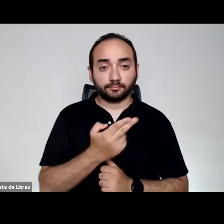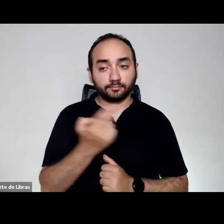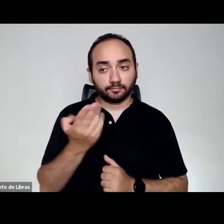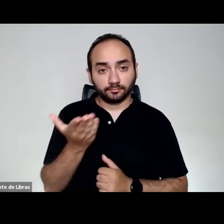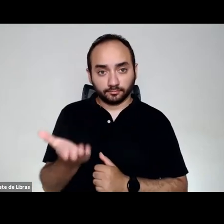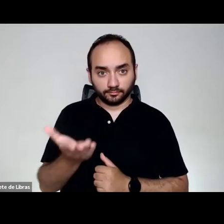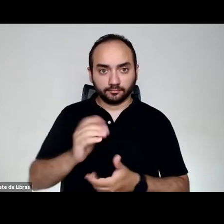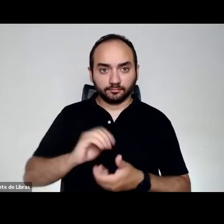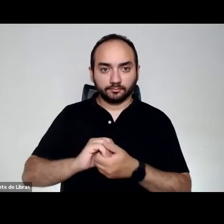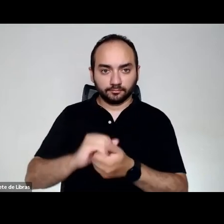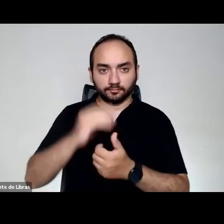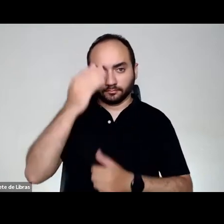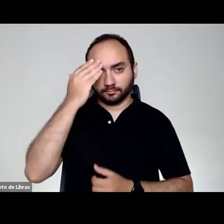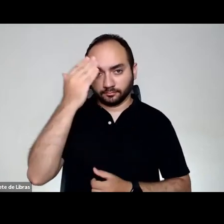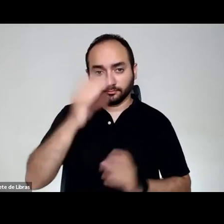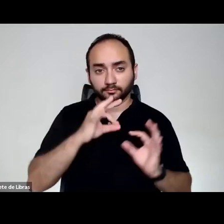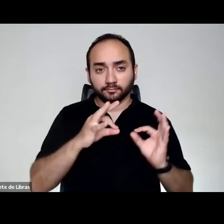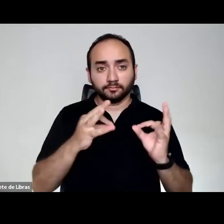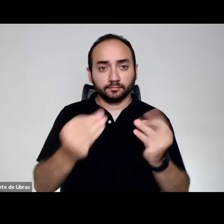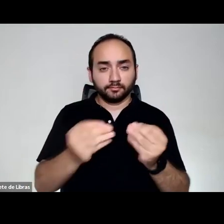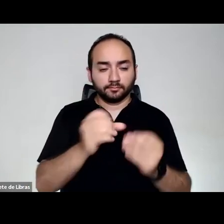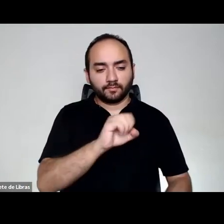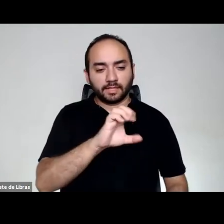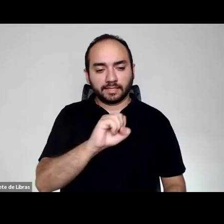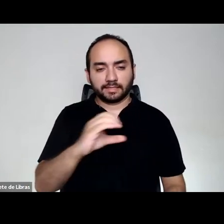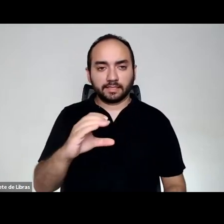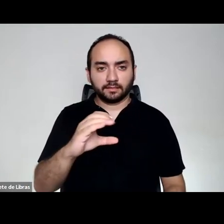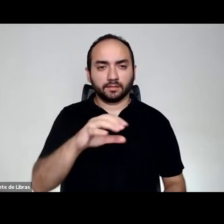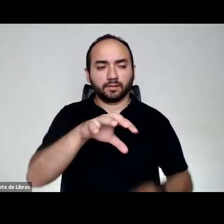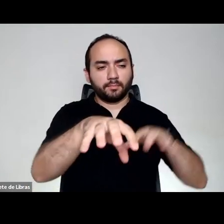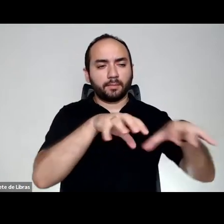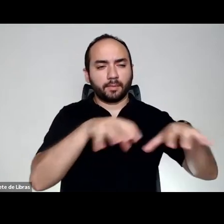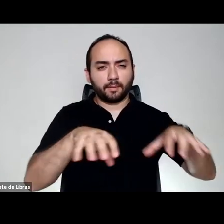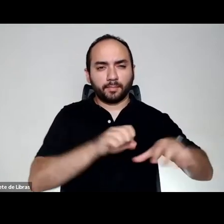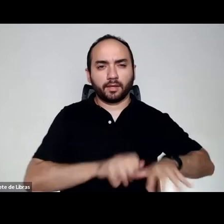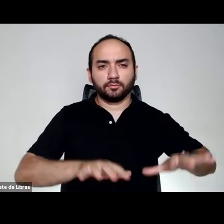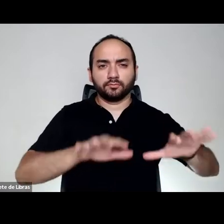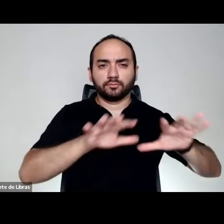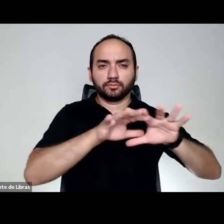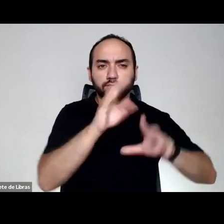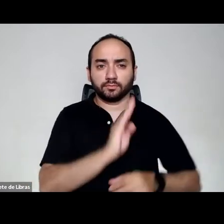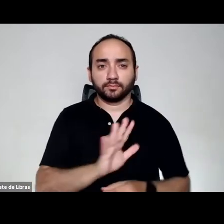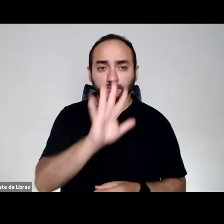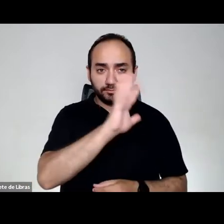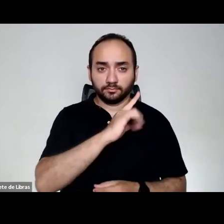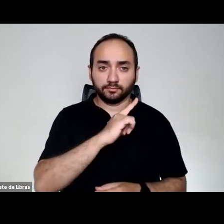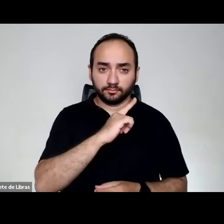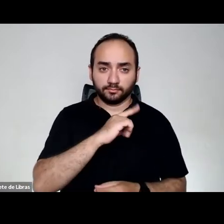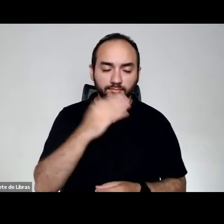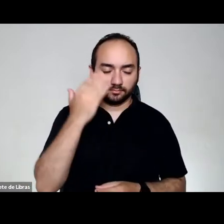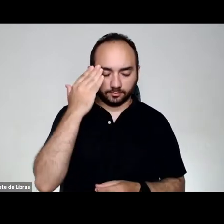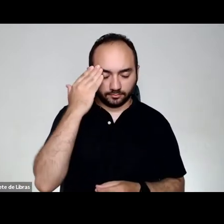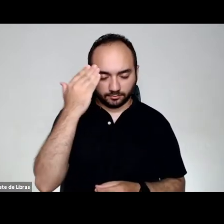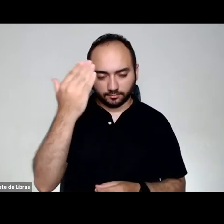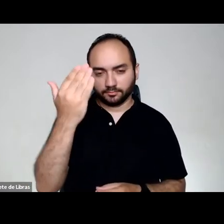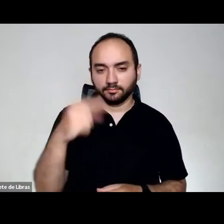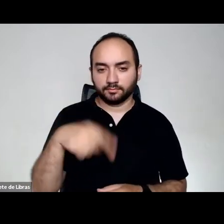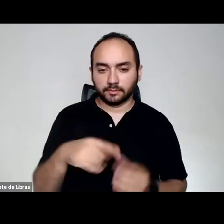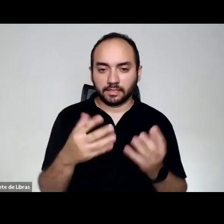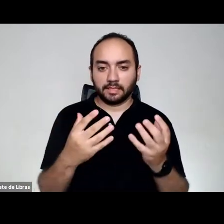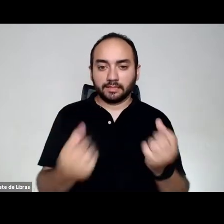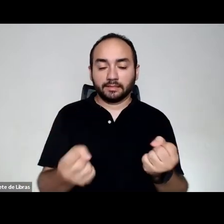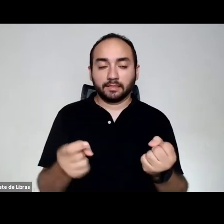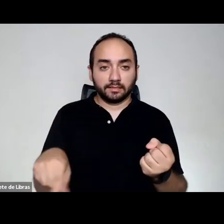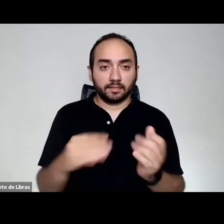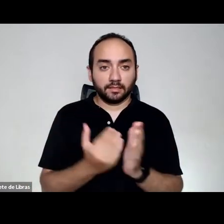gostaria de agradecer a todos os Sescs, a todos os departamentos regionais do Sesc, e no Brasil inteiro, que abraçam essa